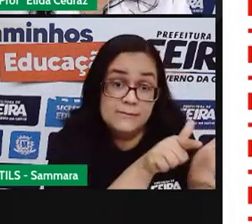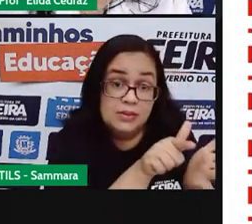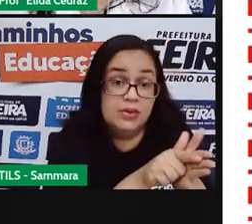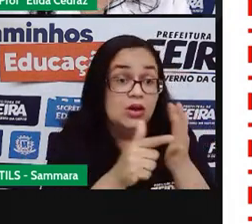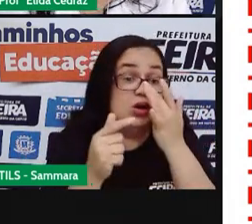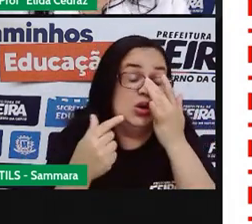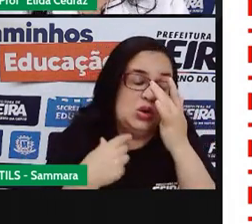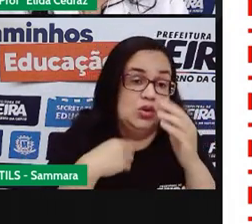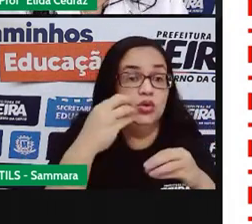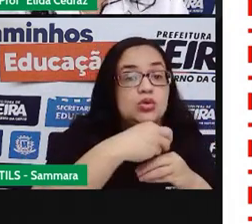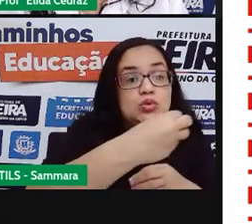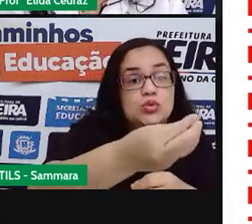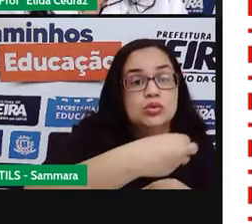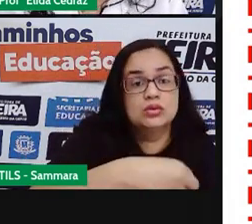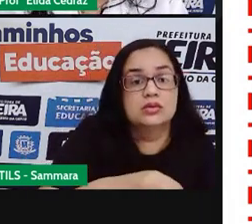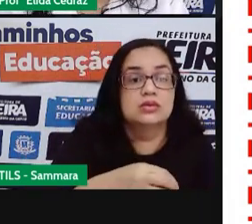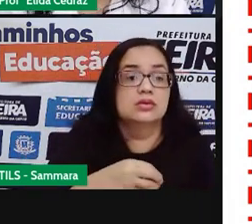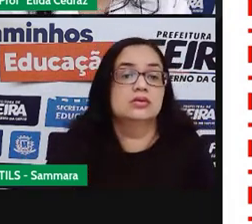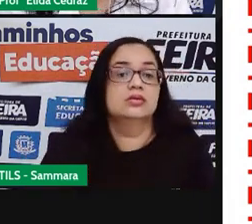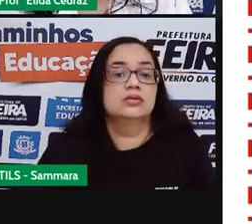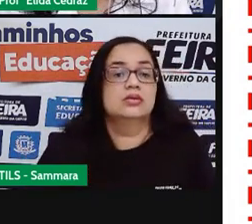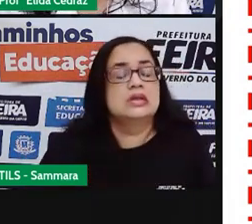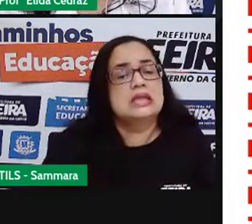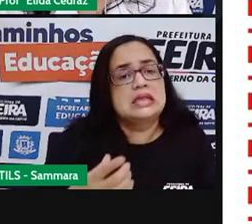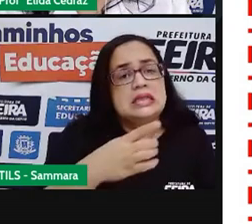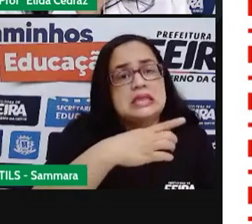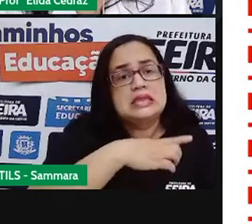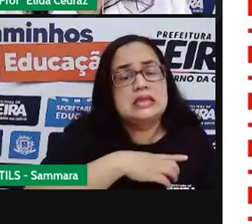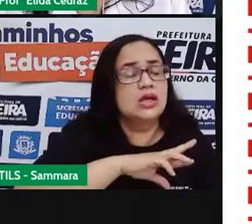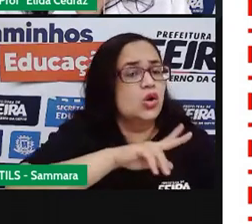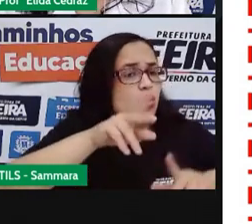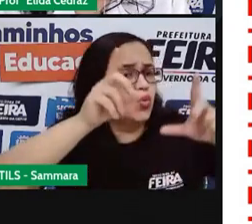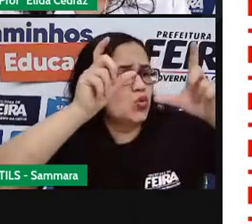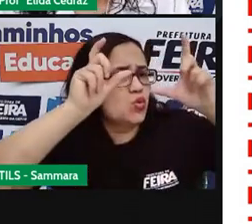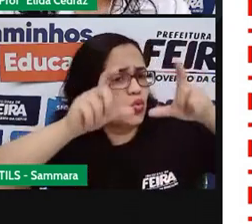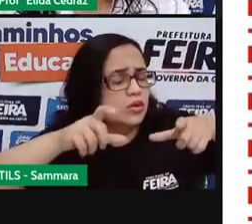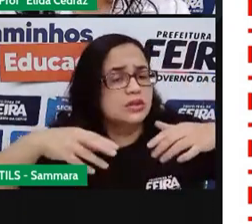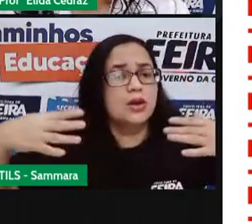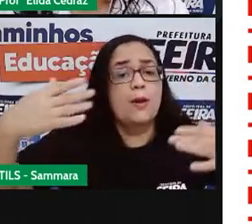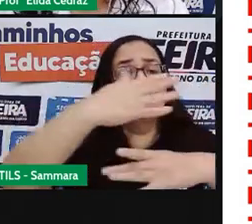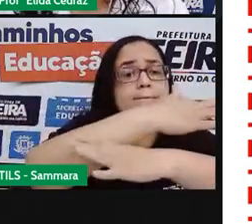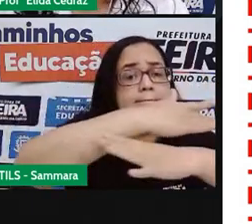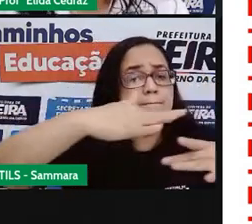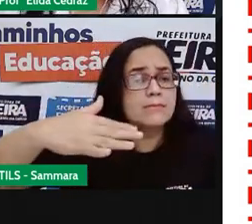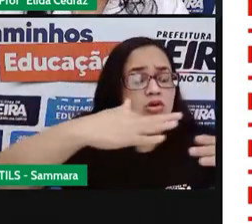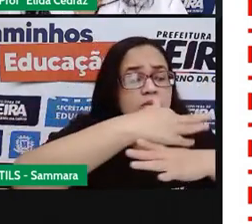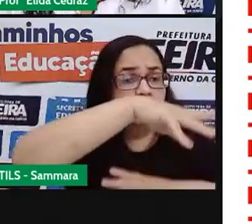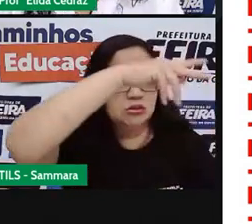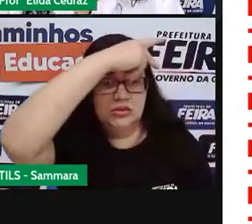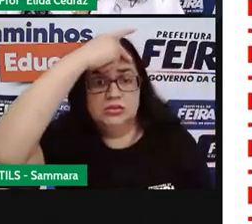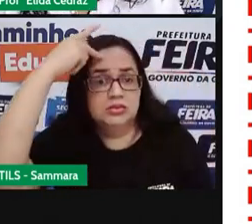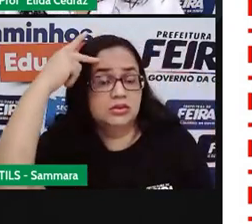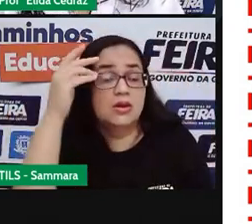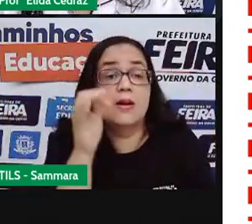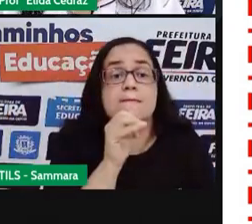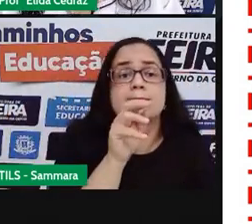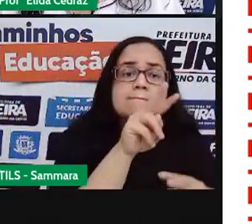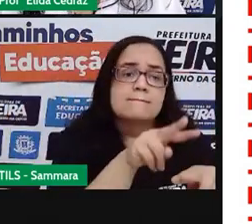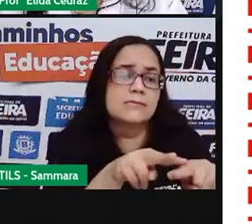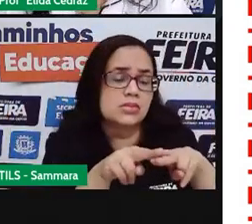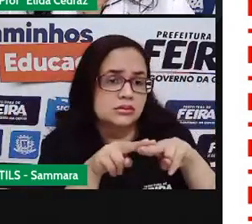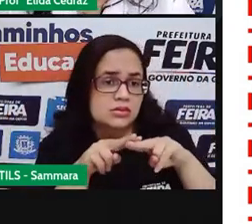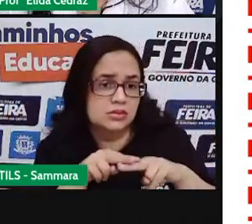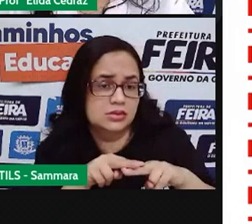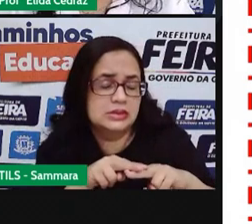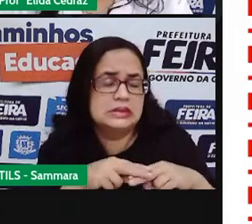com distribuição corpo a corpo e realizado em locais de grande movimentação de pessoas. Por isso que eu te perguntei